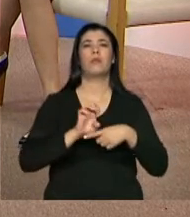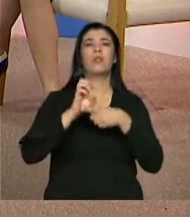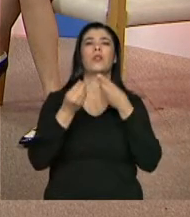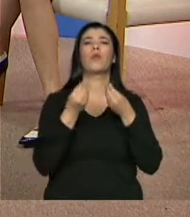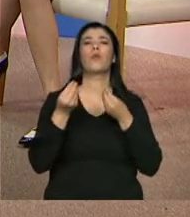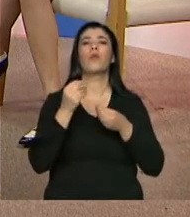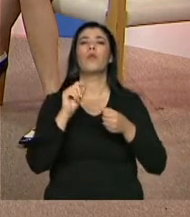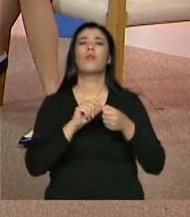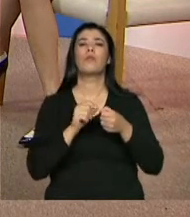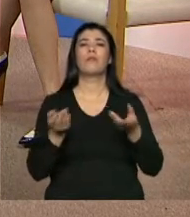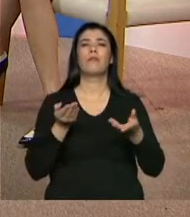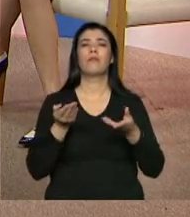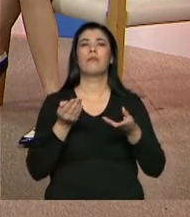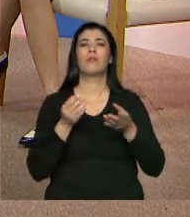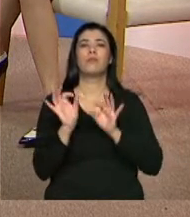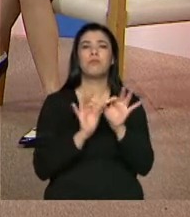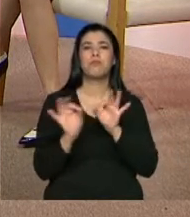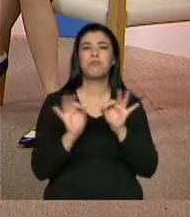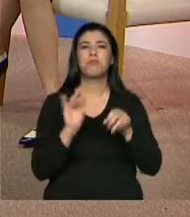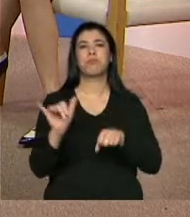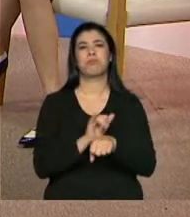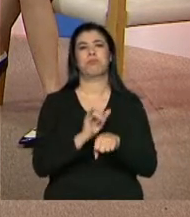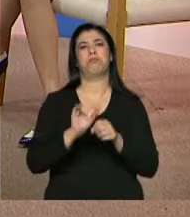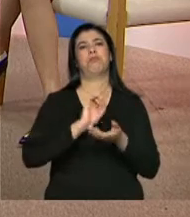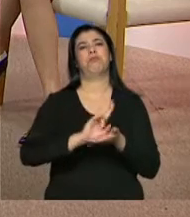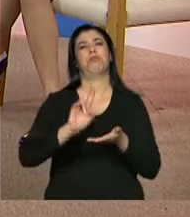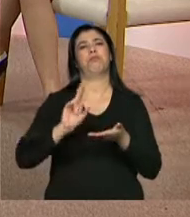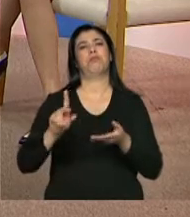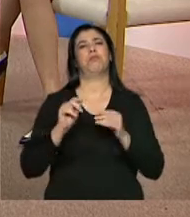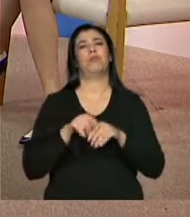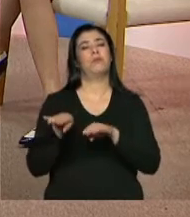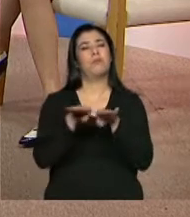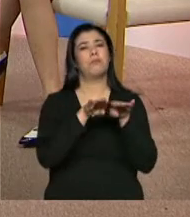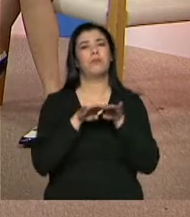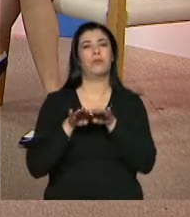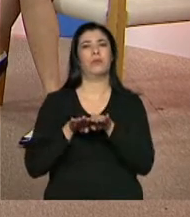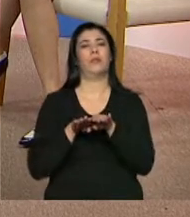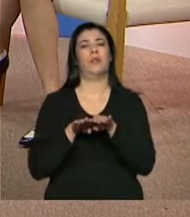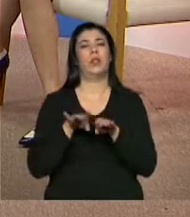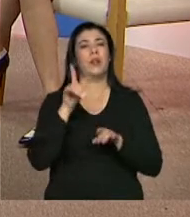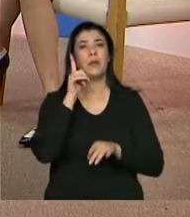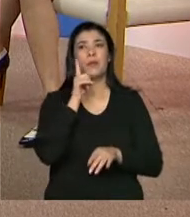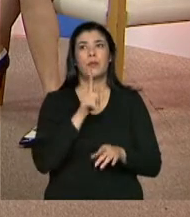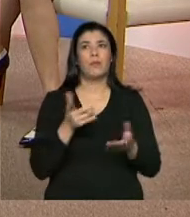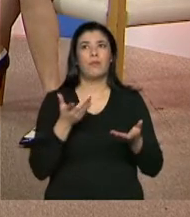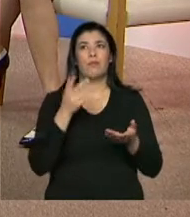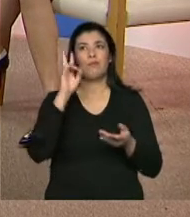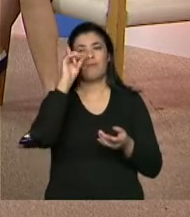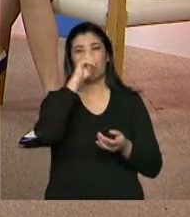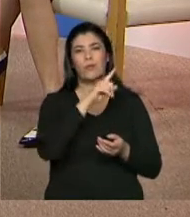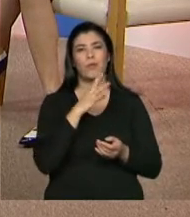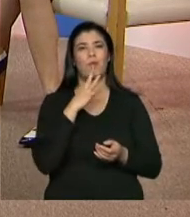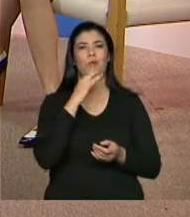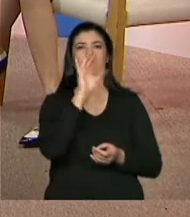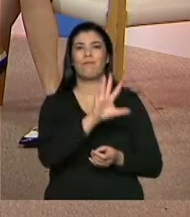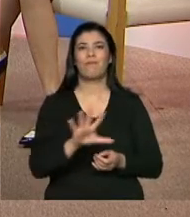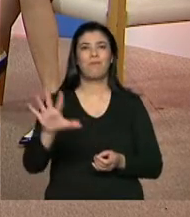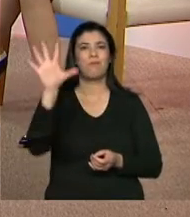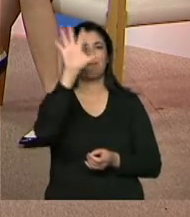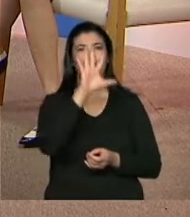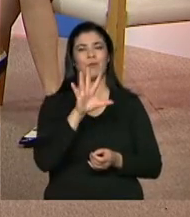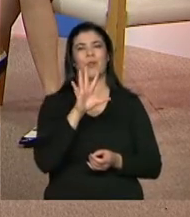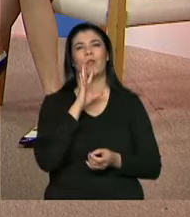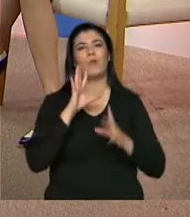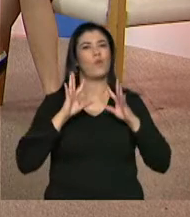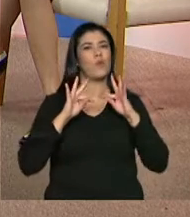fechar algumas estratégias de uso que sejam comuns. Mas a gente não tem, hoje em dia, o conhecimento pleno, não. Mas a gente conhece,